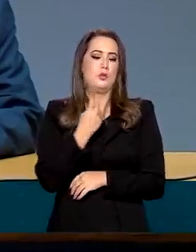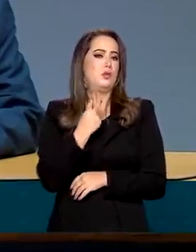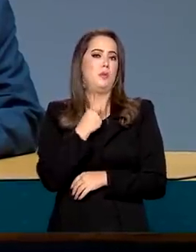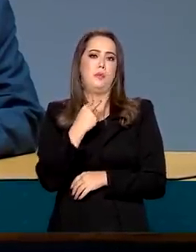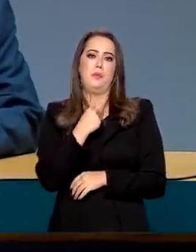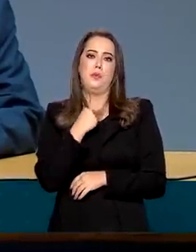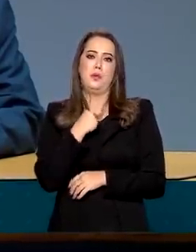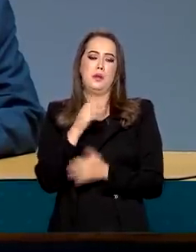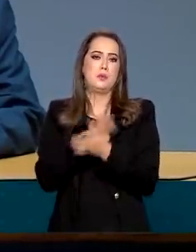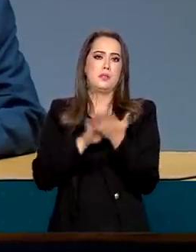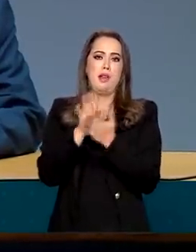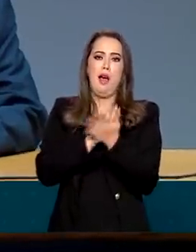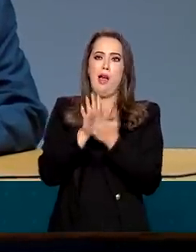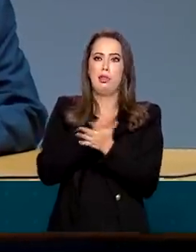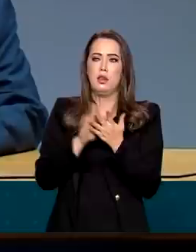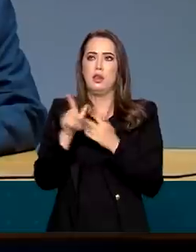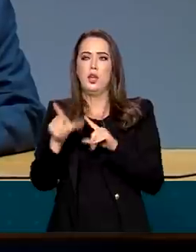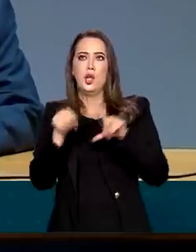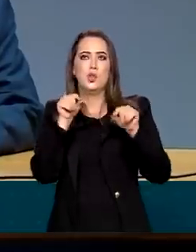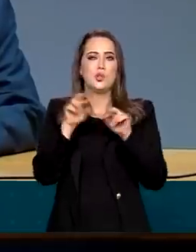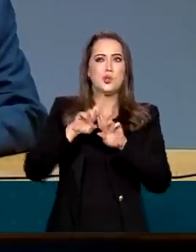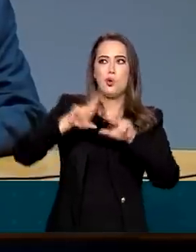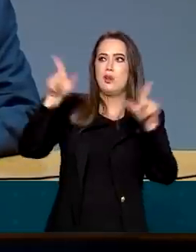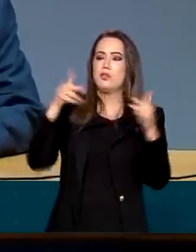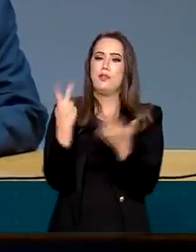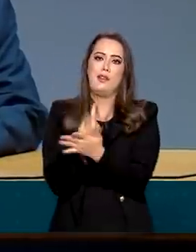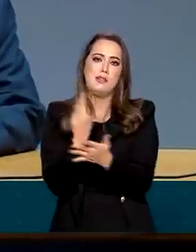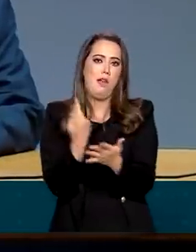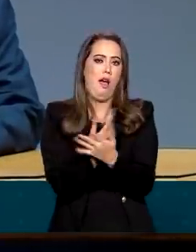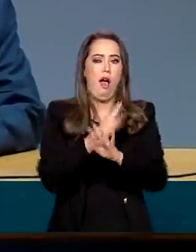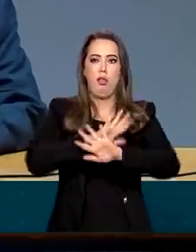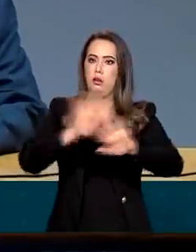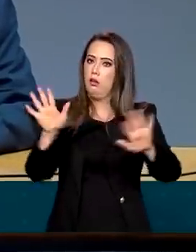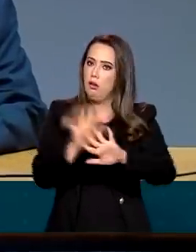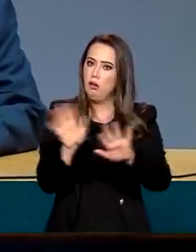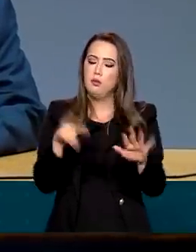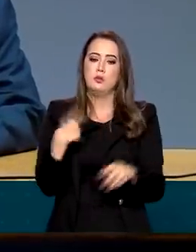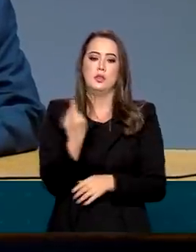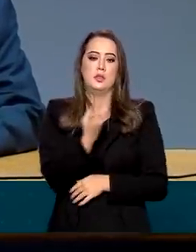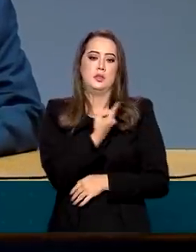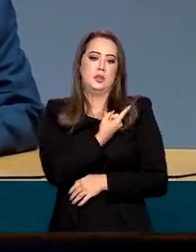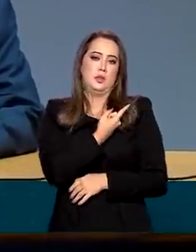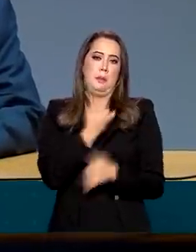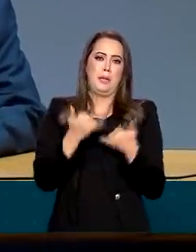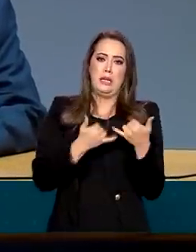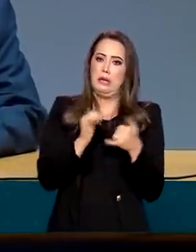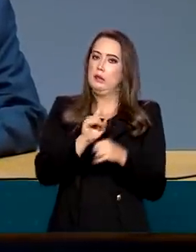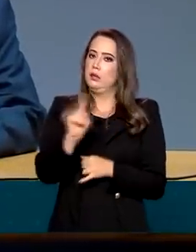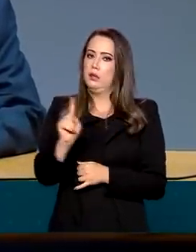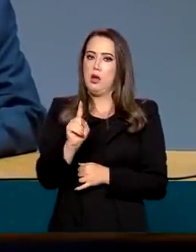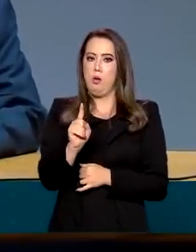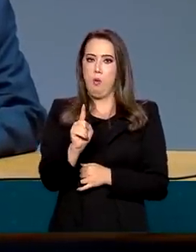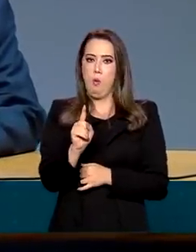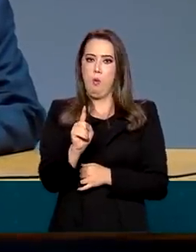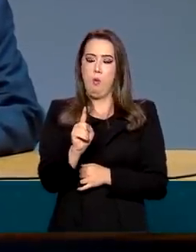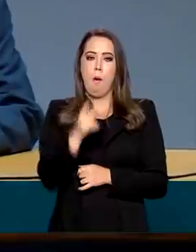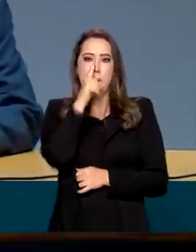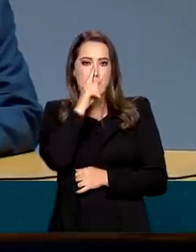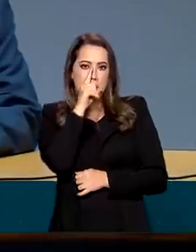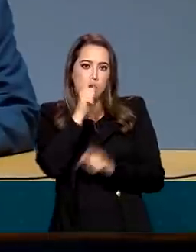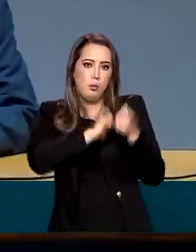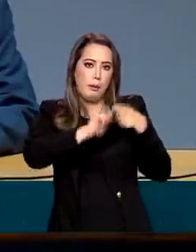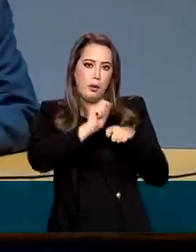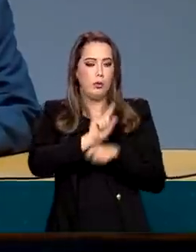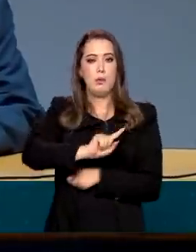nenhuma aventura. Não queremos colocar em risco nada no tocante à economia.